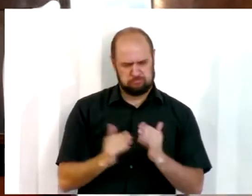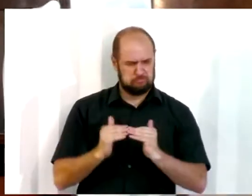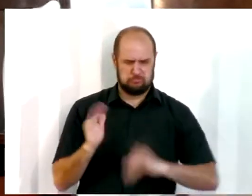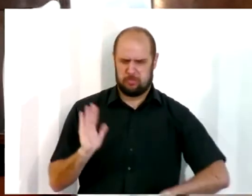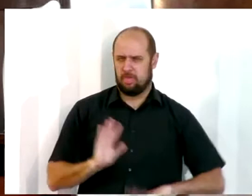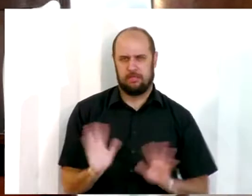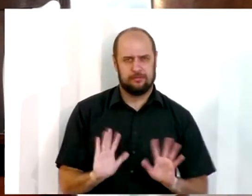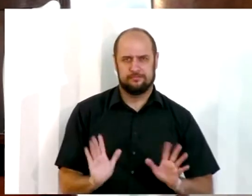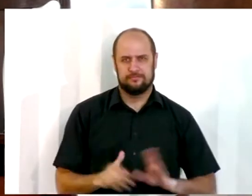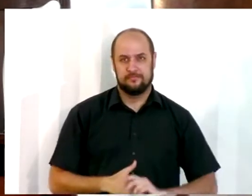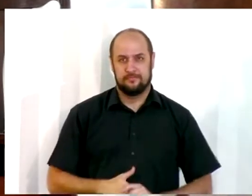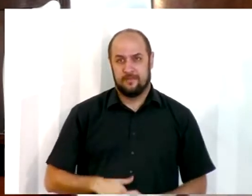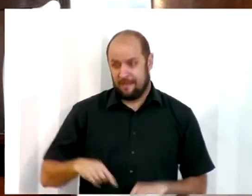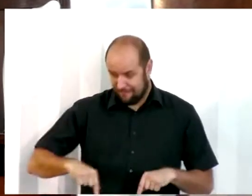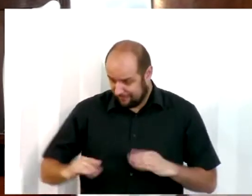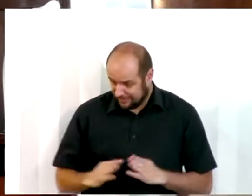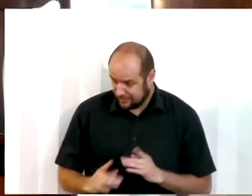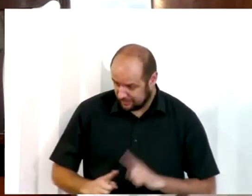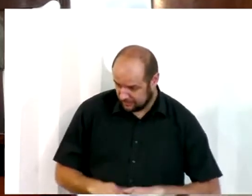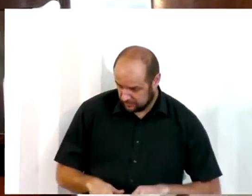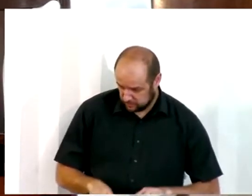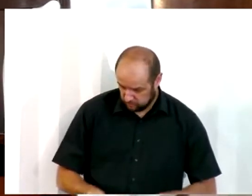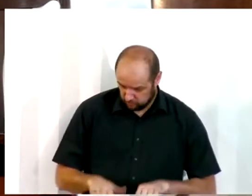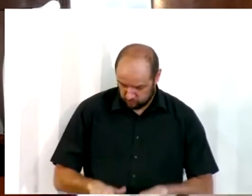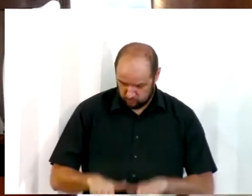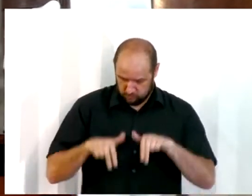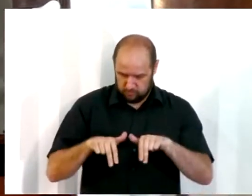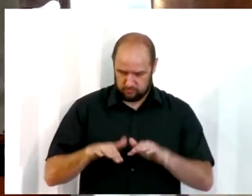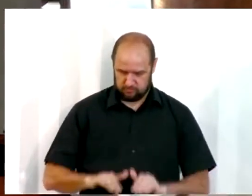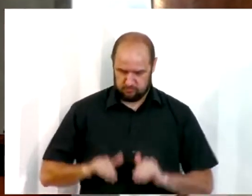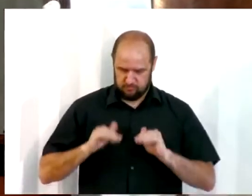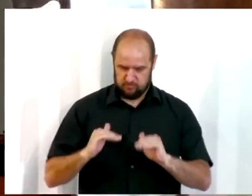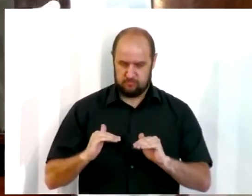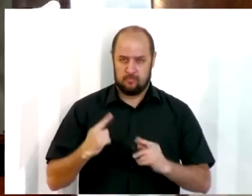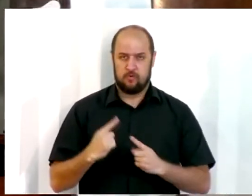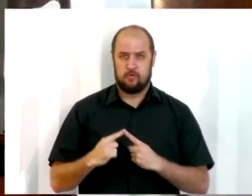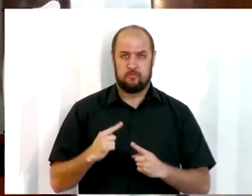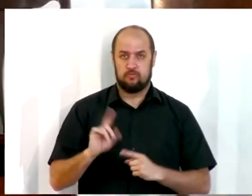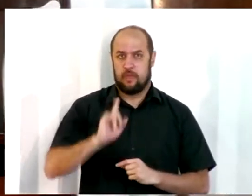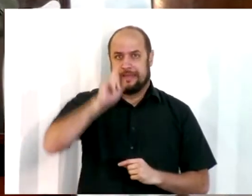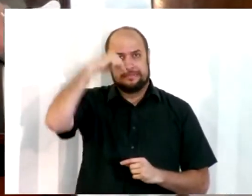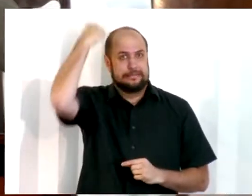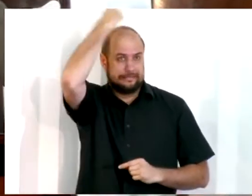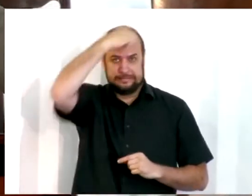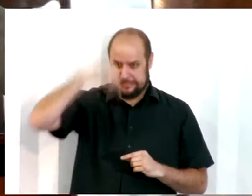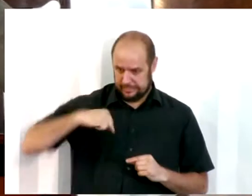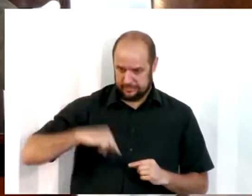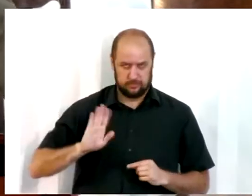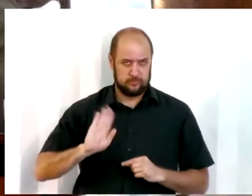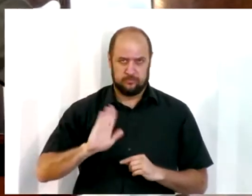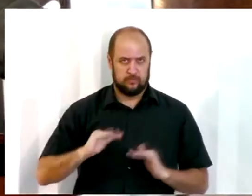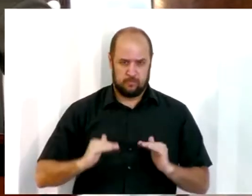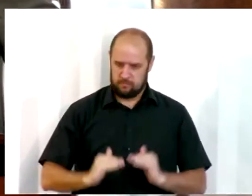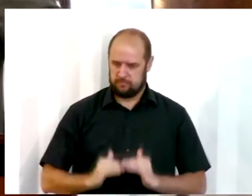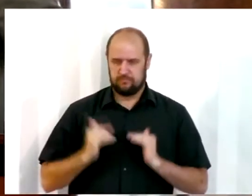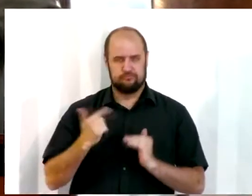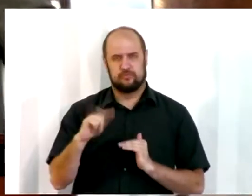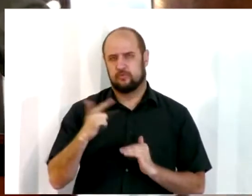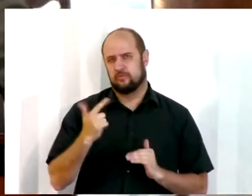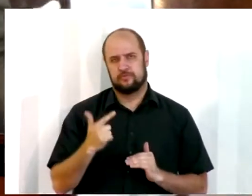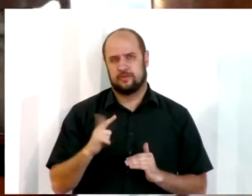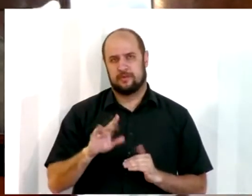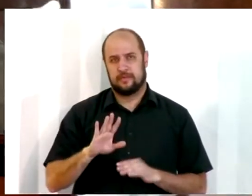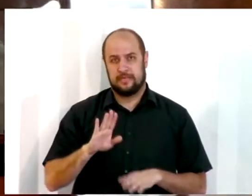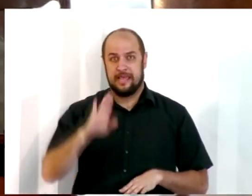Esse patamar mais elevado aqui da Igreja não significa que esse local aqui é mais santo do que onde você está. Não existe mais essa questão.